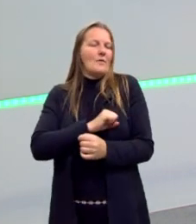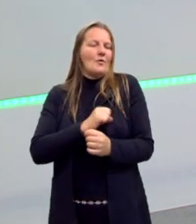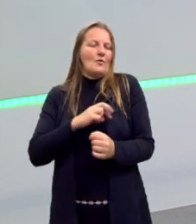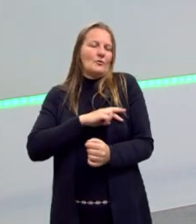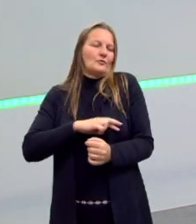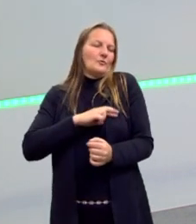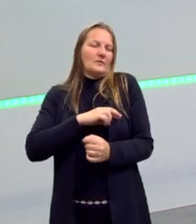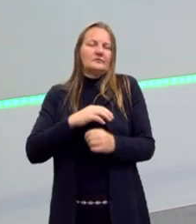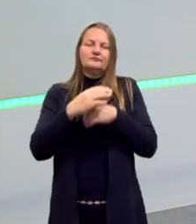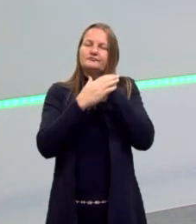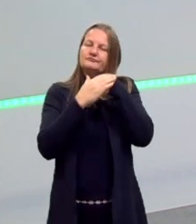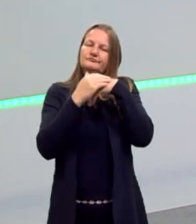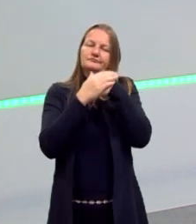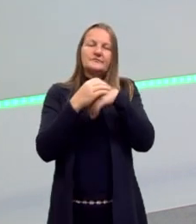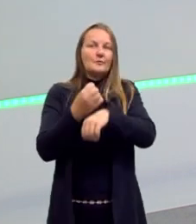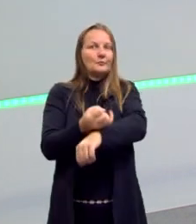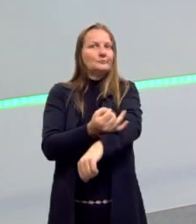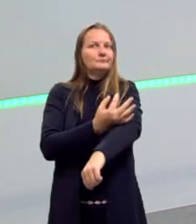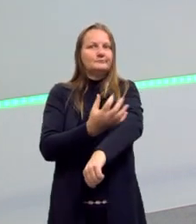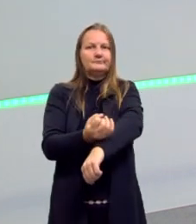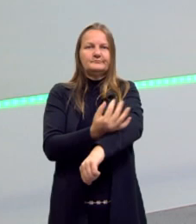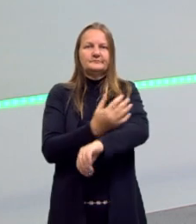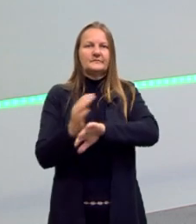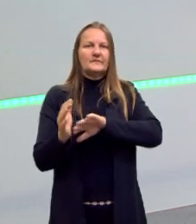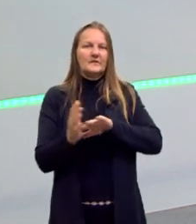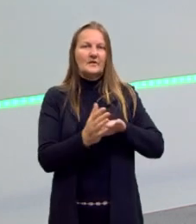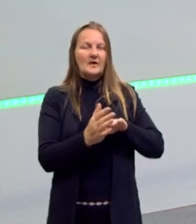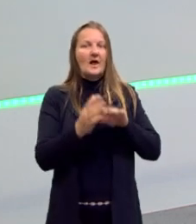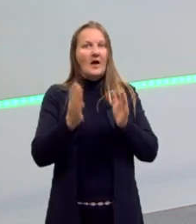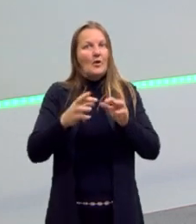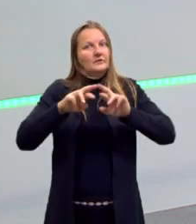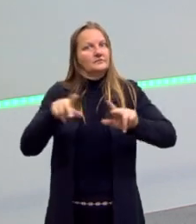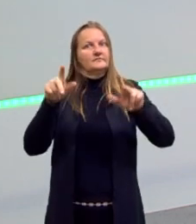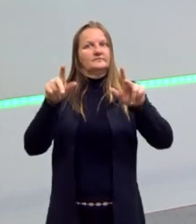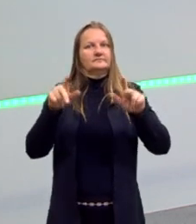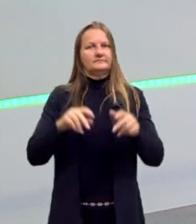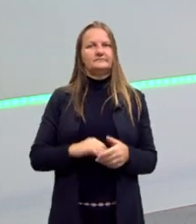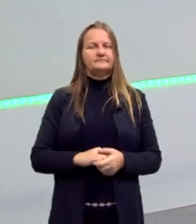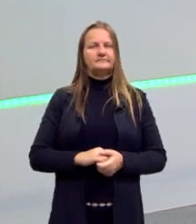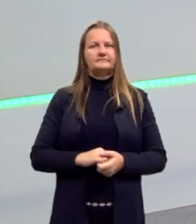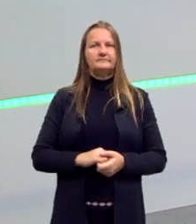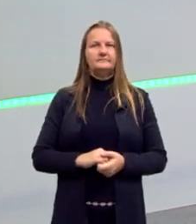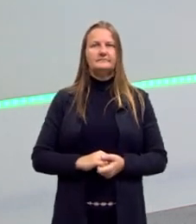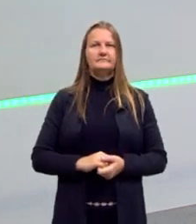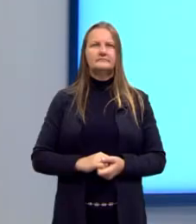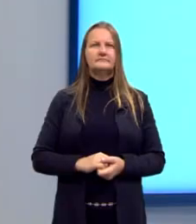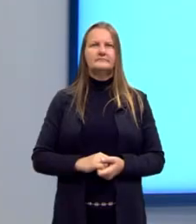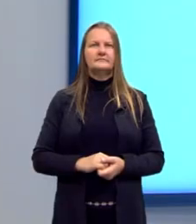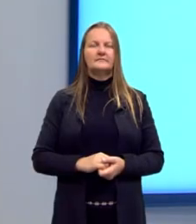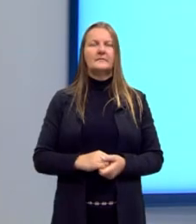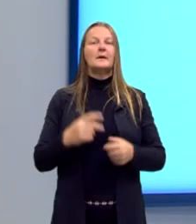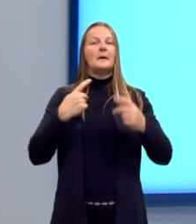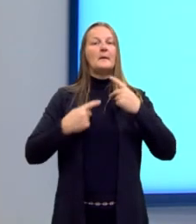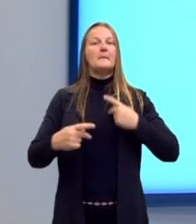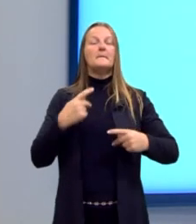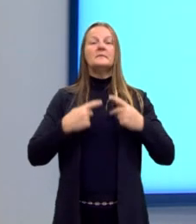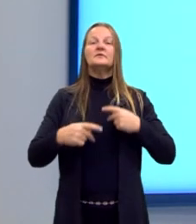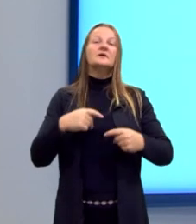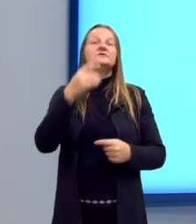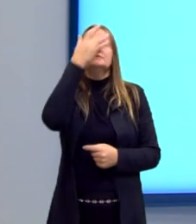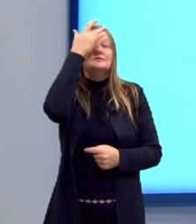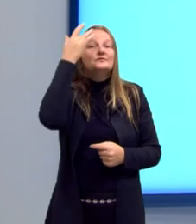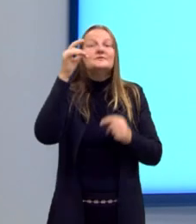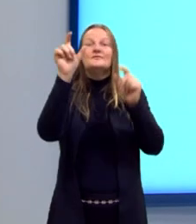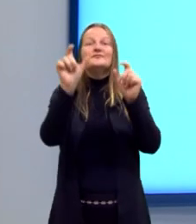de afeto, da emoção sendo mais importante do que a razão. E aqui é totalmente o contrário. Personagens comuns e não